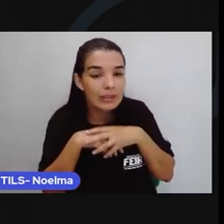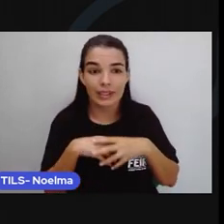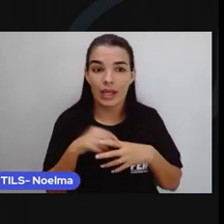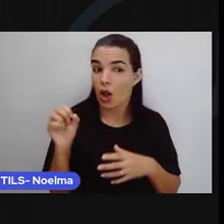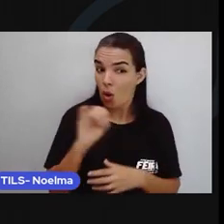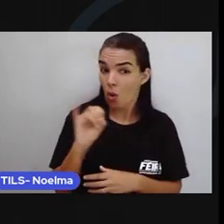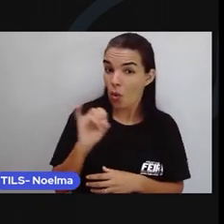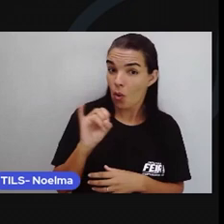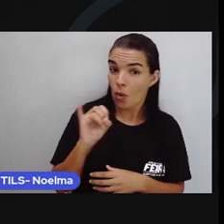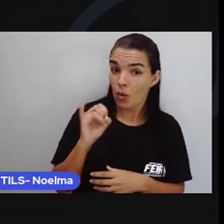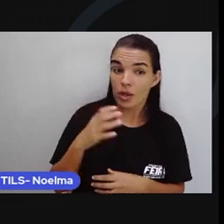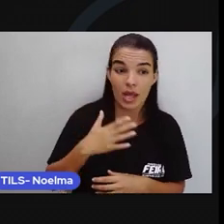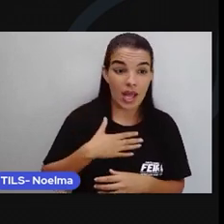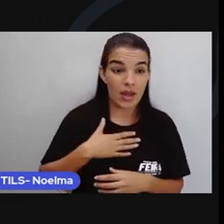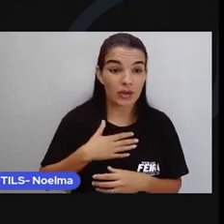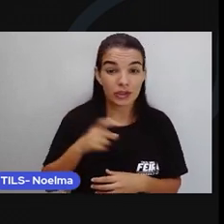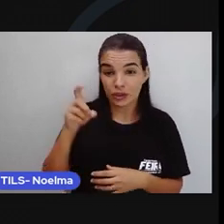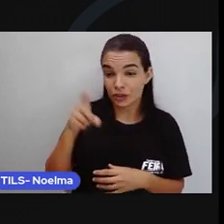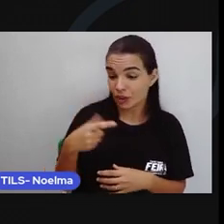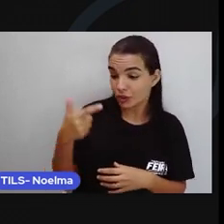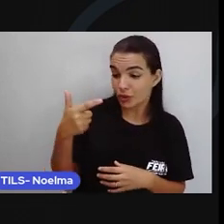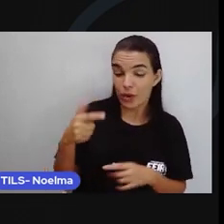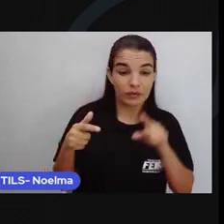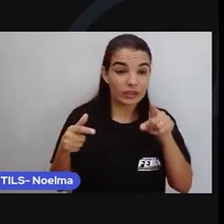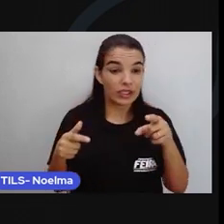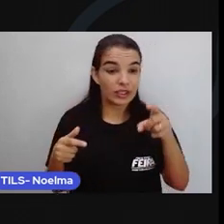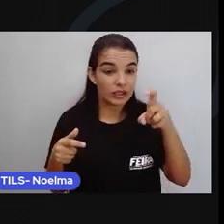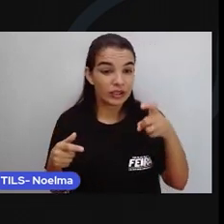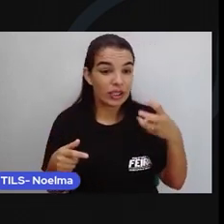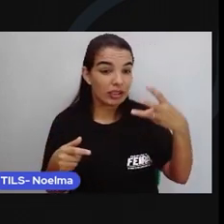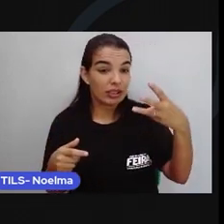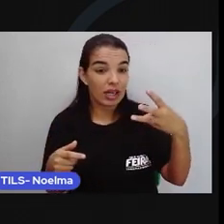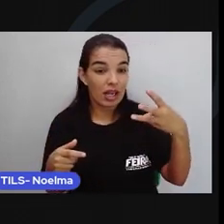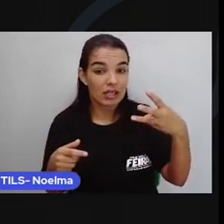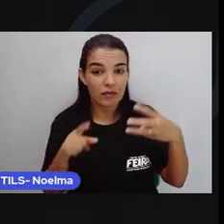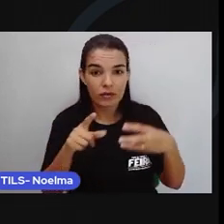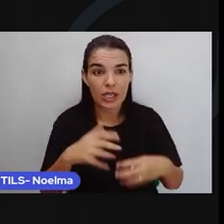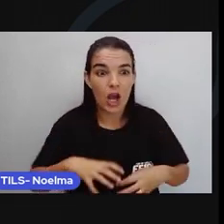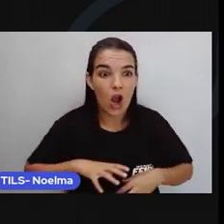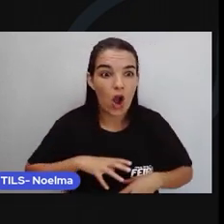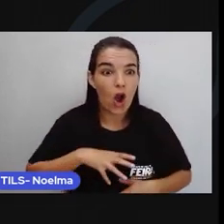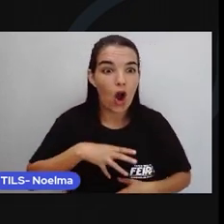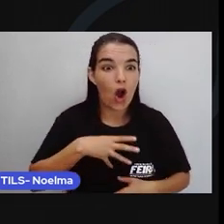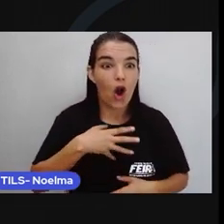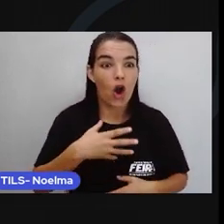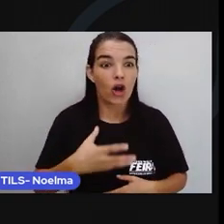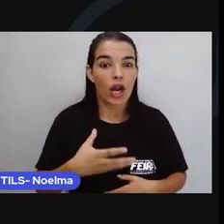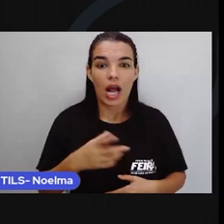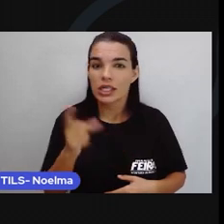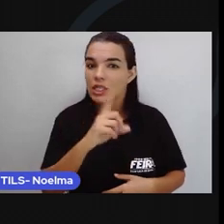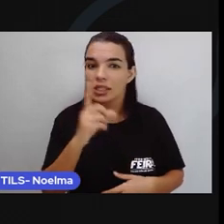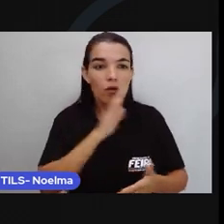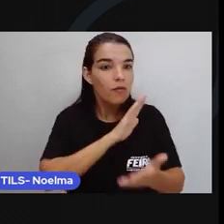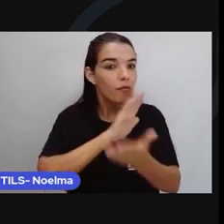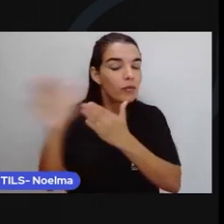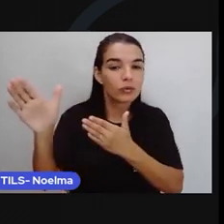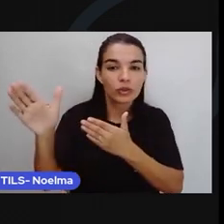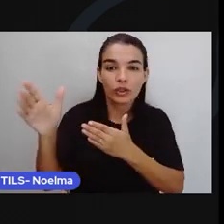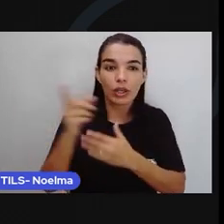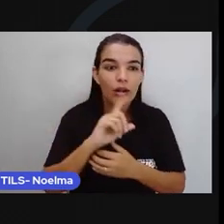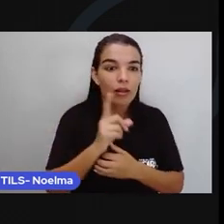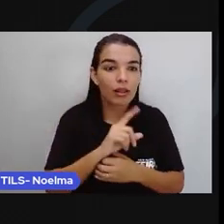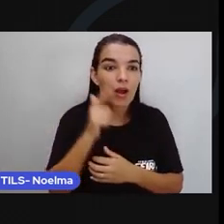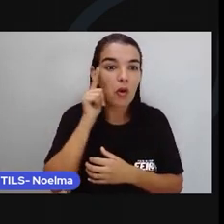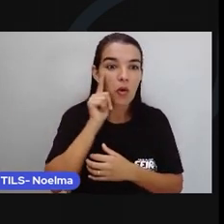E esse o X3 Vocês são as primeiras criaturas Corajosas que não fugiram Diante da presença de